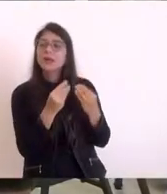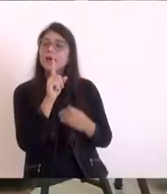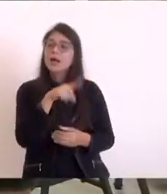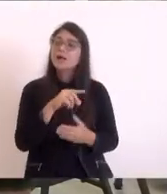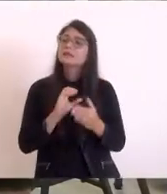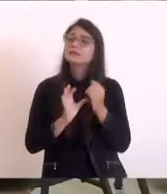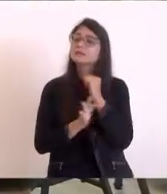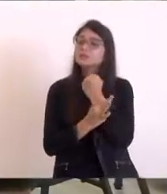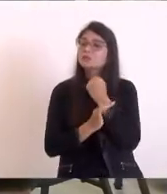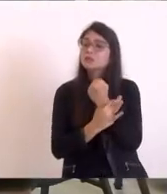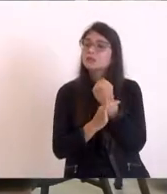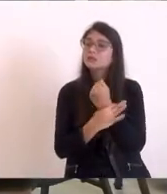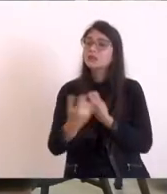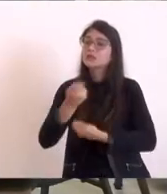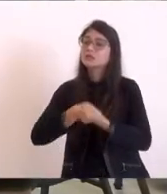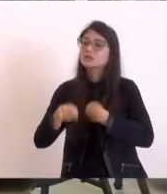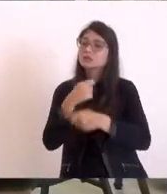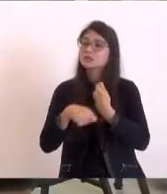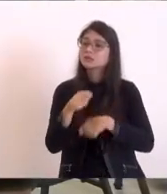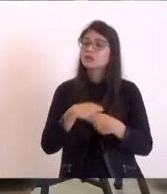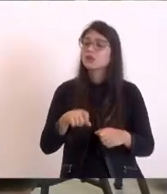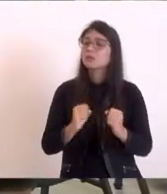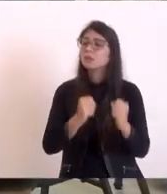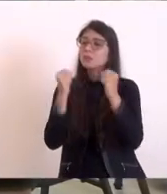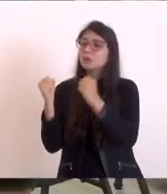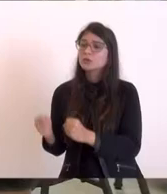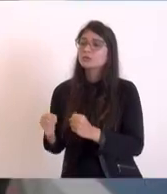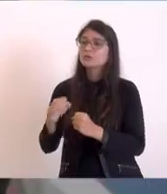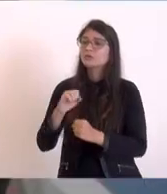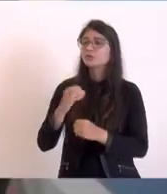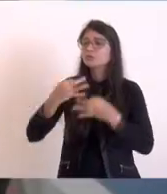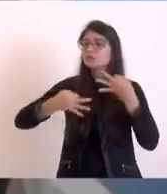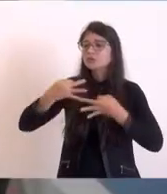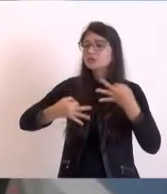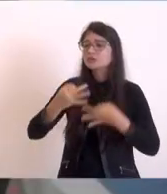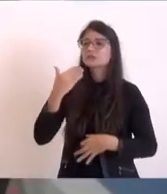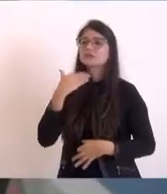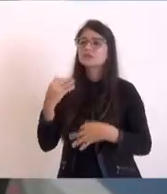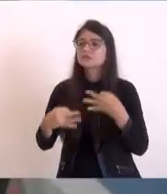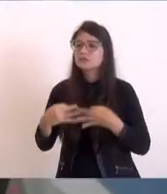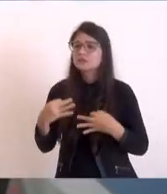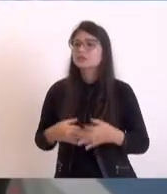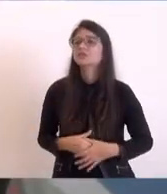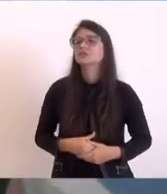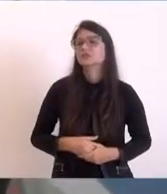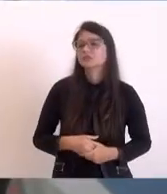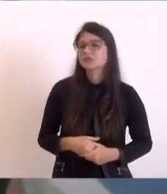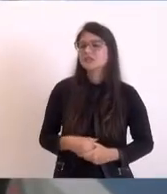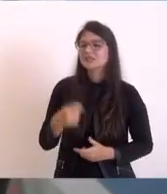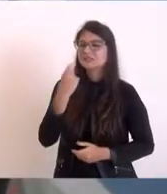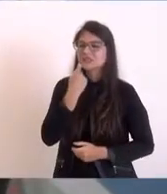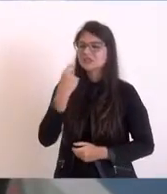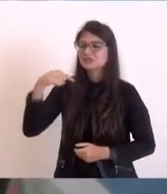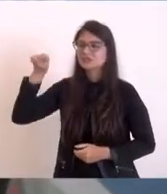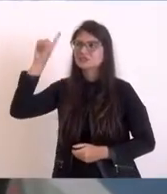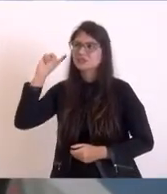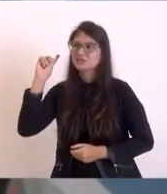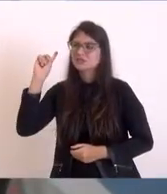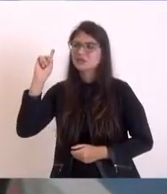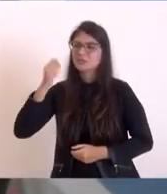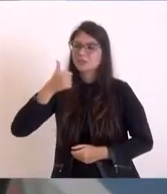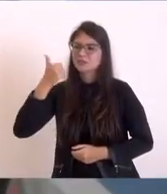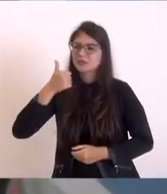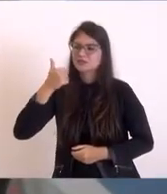judiciário na primeira terça-feira o dinheiro foi arrestado a posse foi de dia sexta se eu não me engano dia primeiro de janeiro